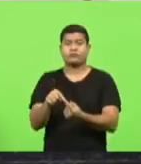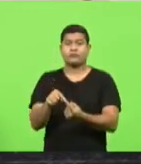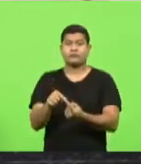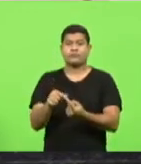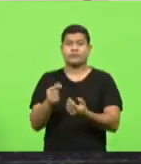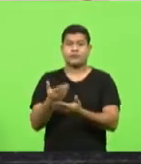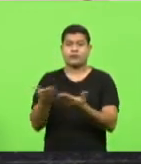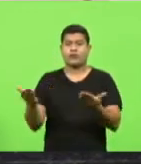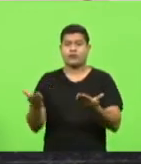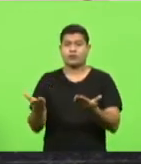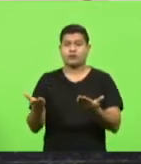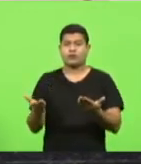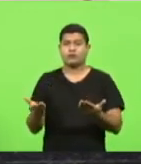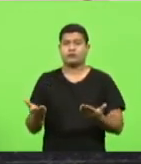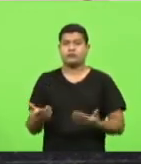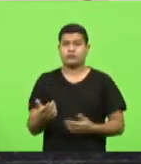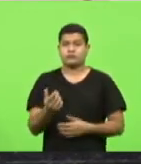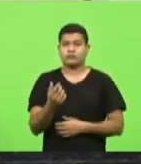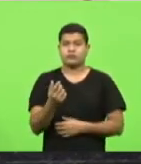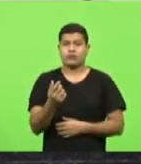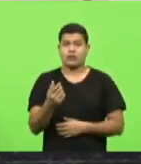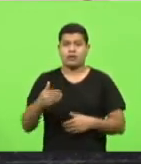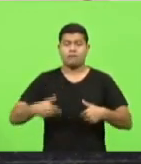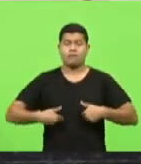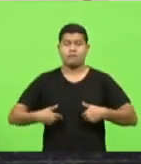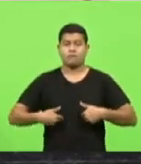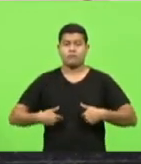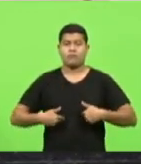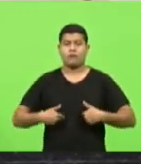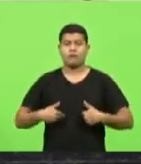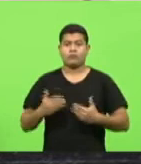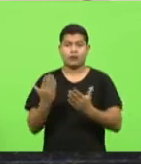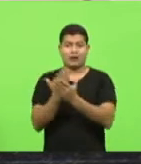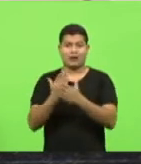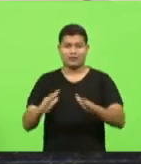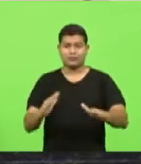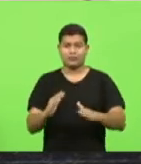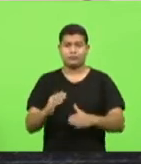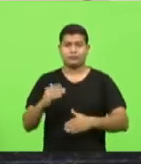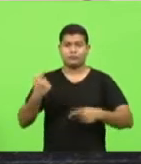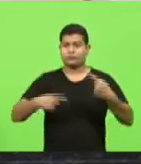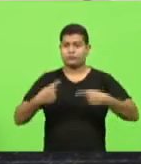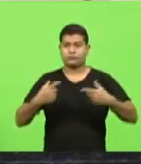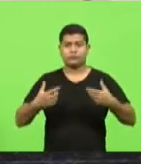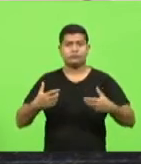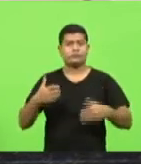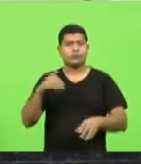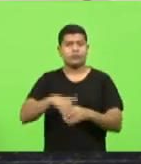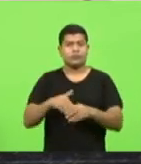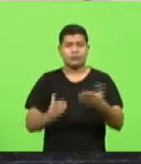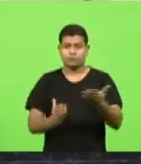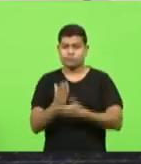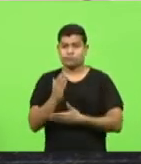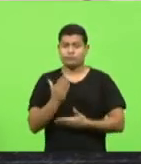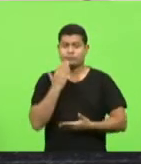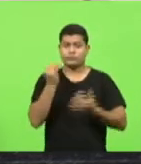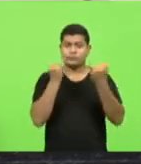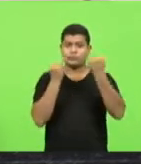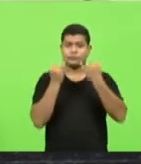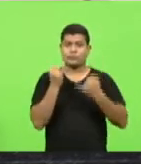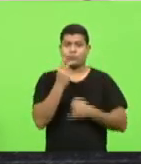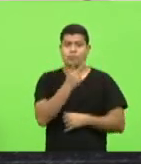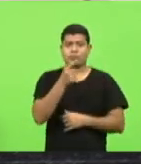fome em discussão em votação aprovado pedido de informação número